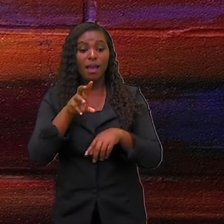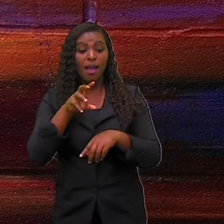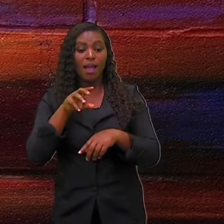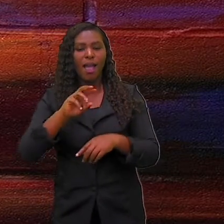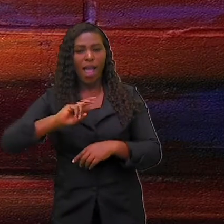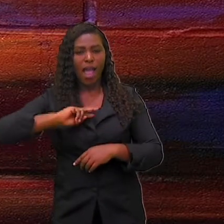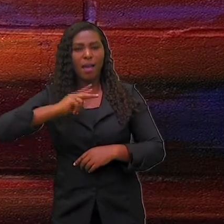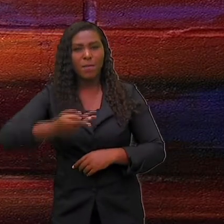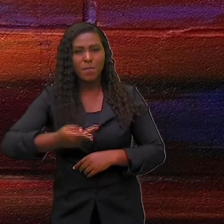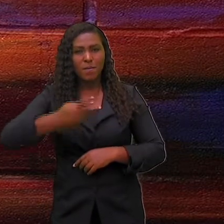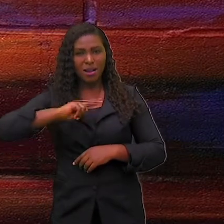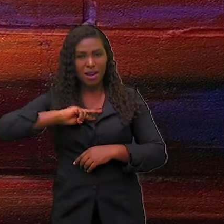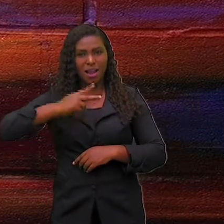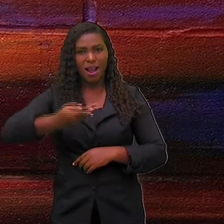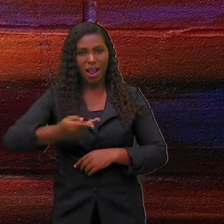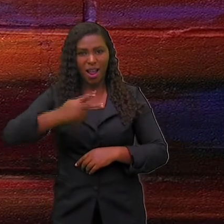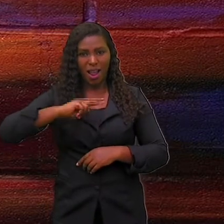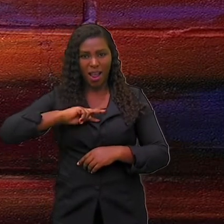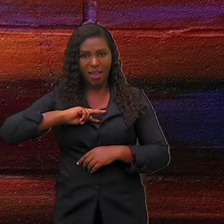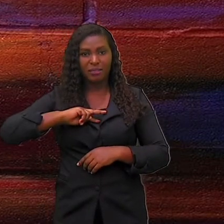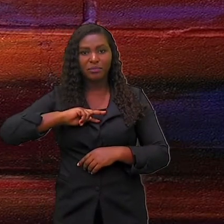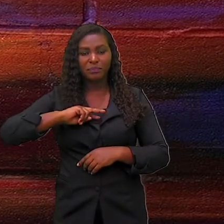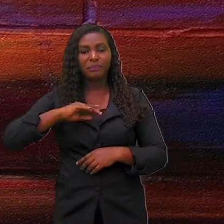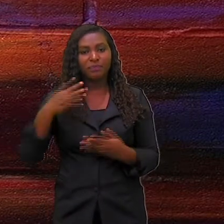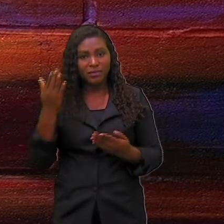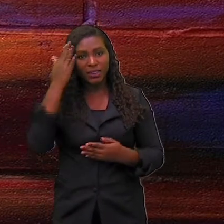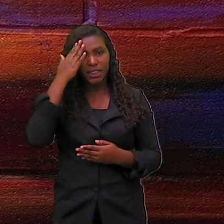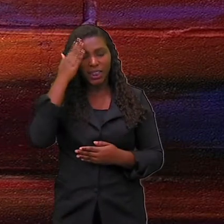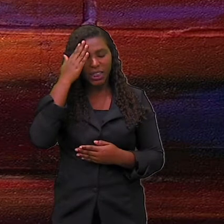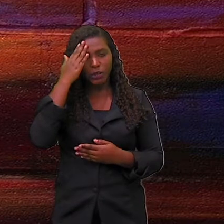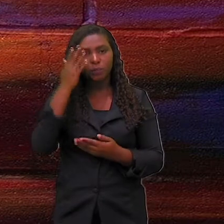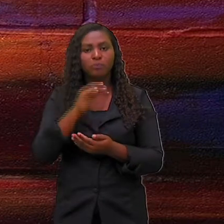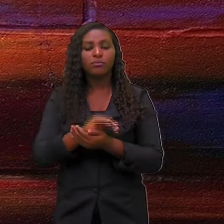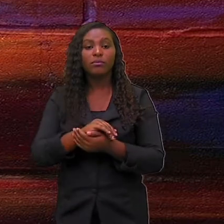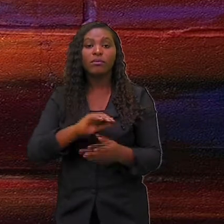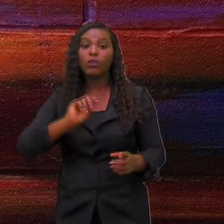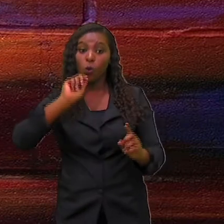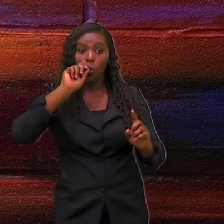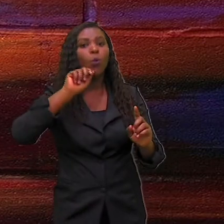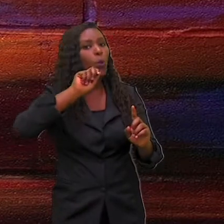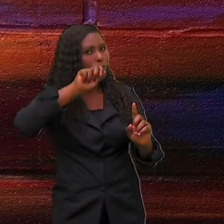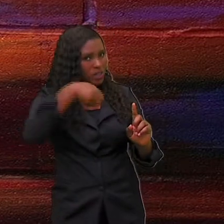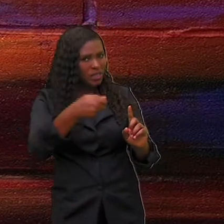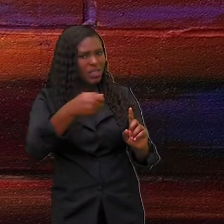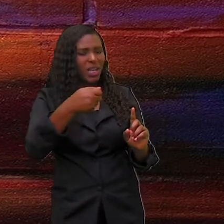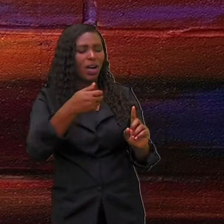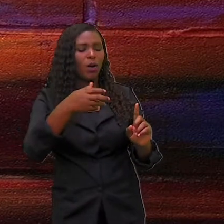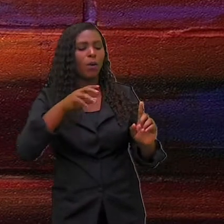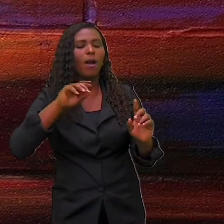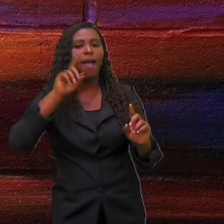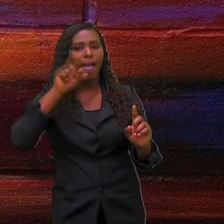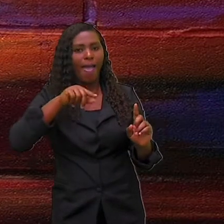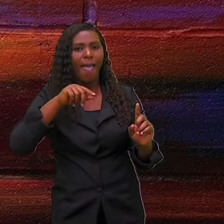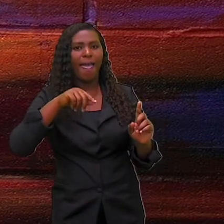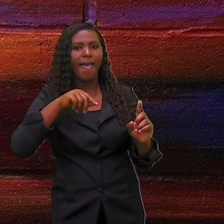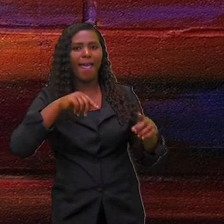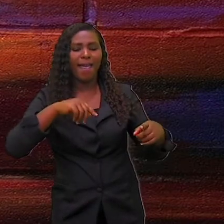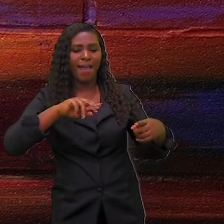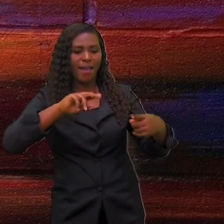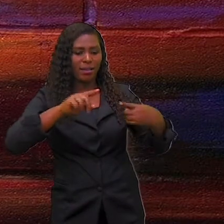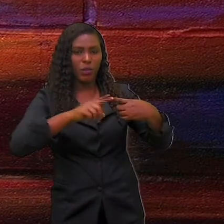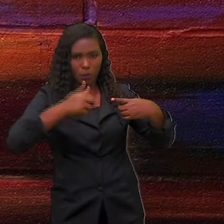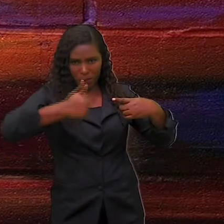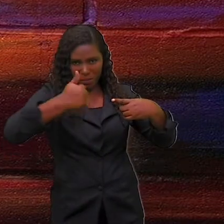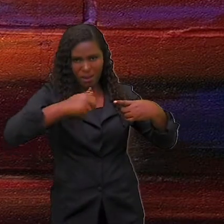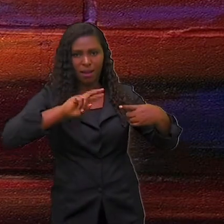voz aí de voz recíproca. Porque tem esse princípio aí da reciprocidade. Esses